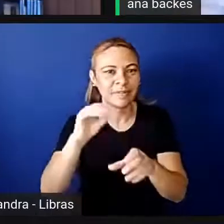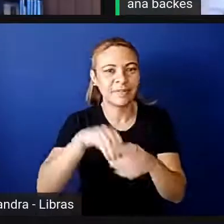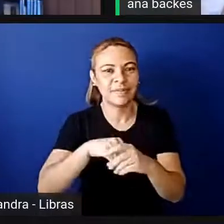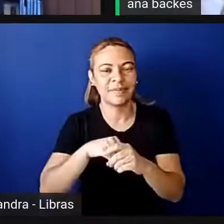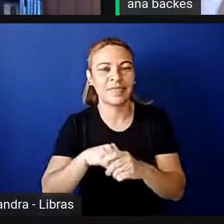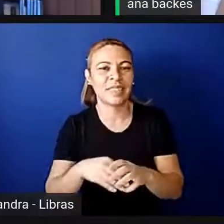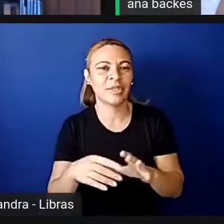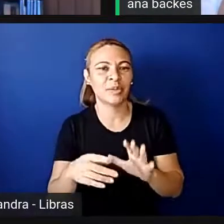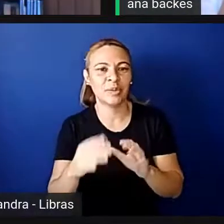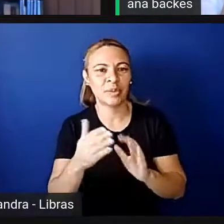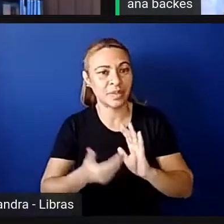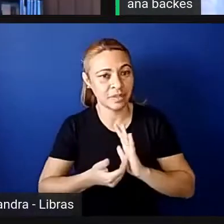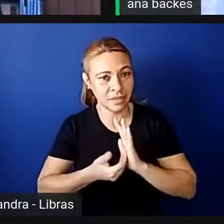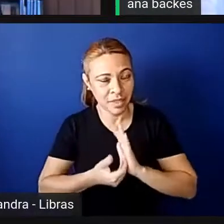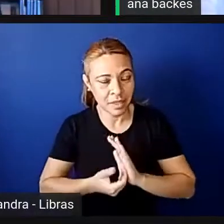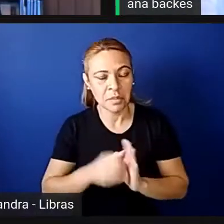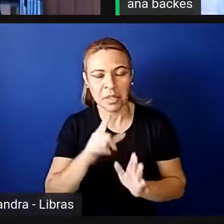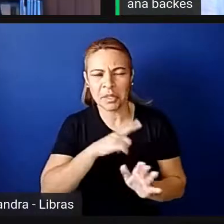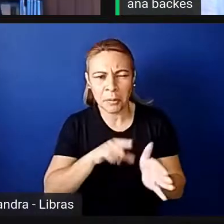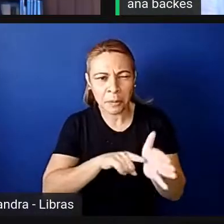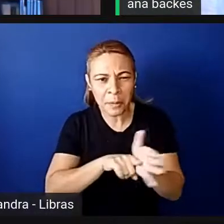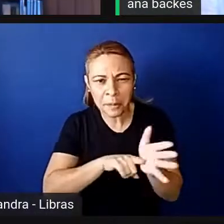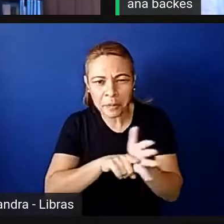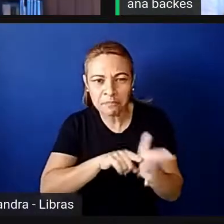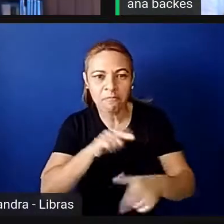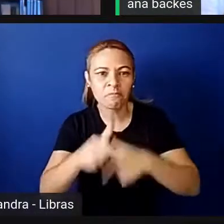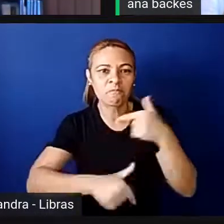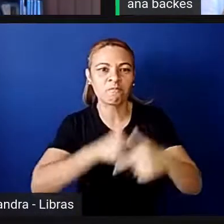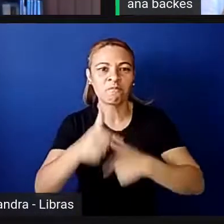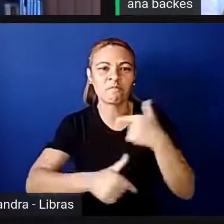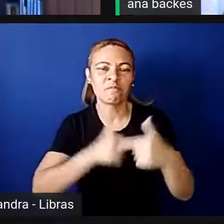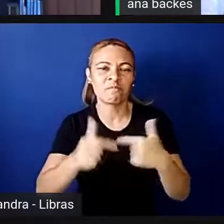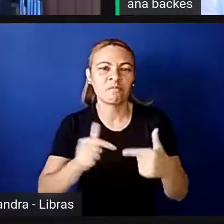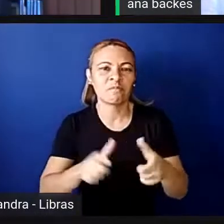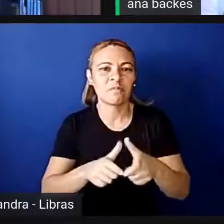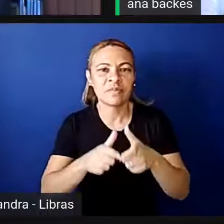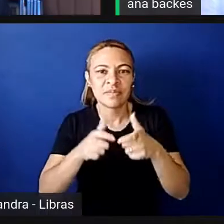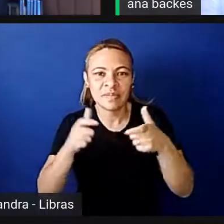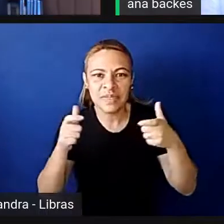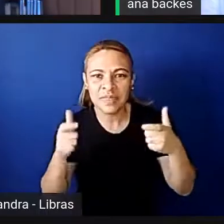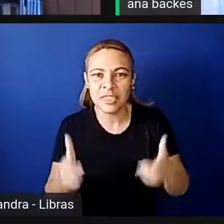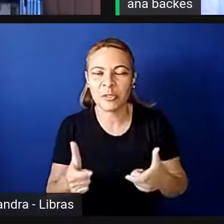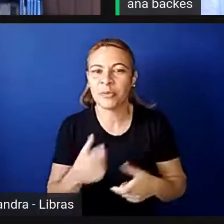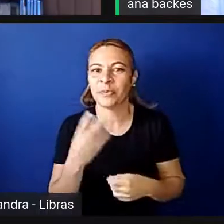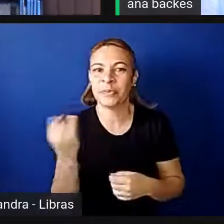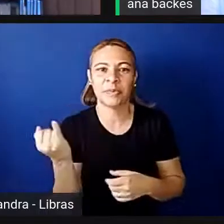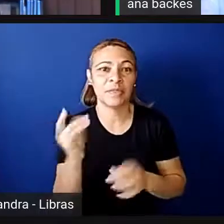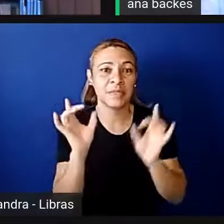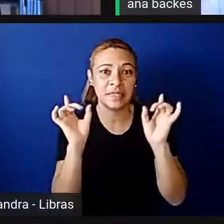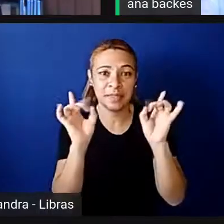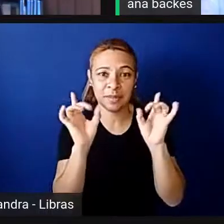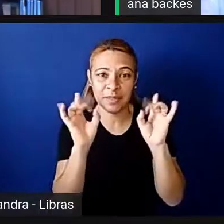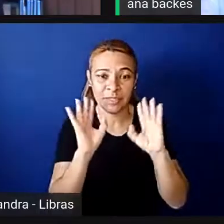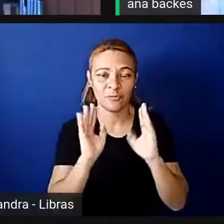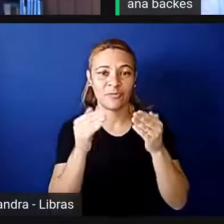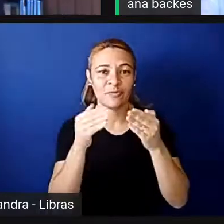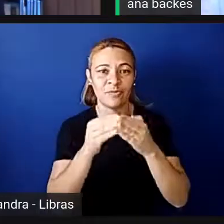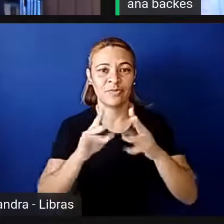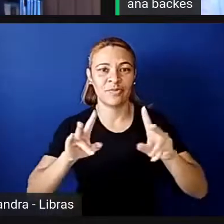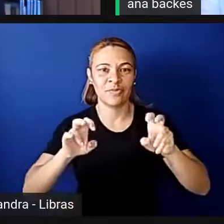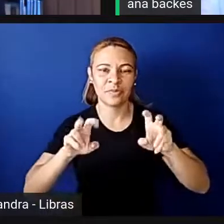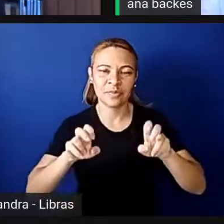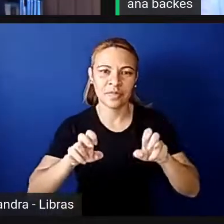tem uma pesquisa, um trabalho enorme nesse tema especificamente e ela vai conversar